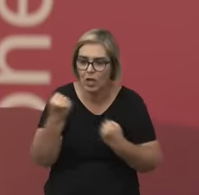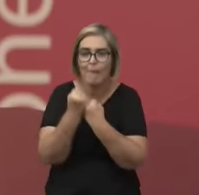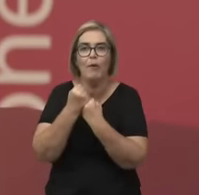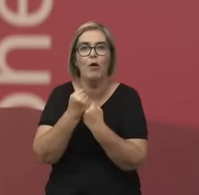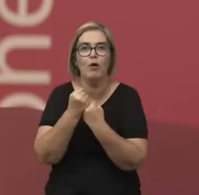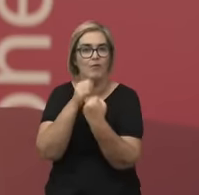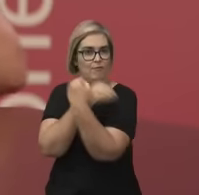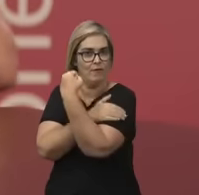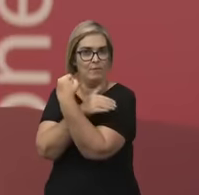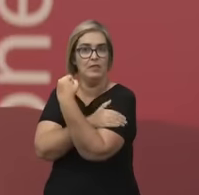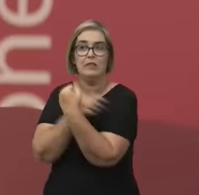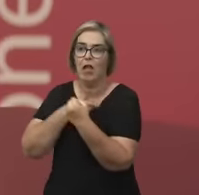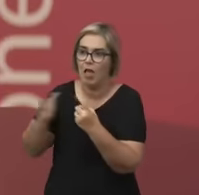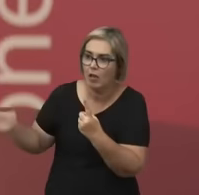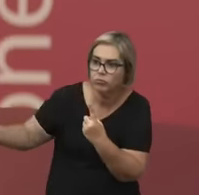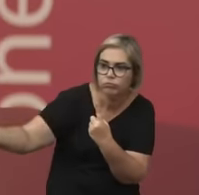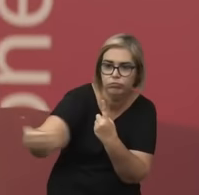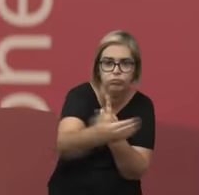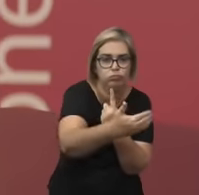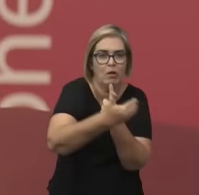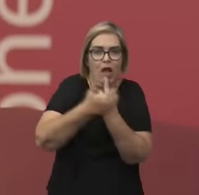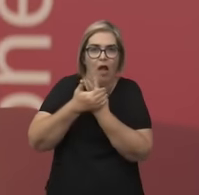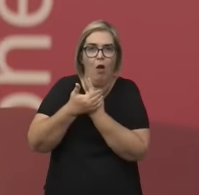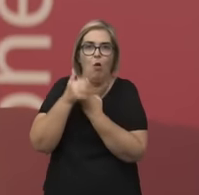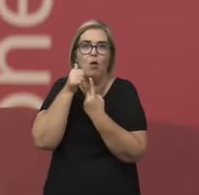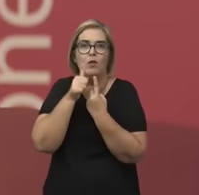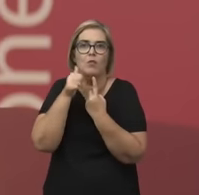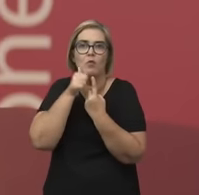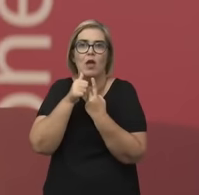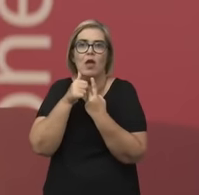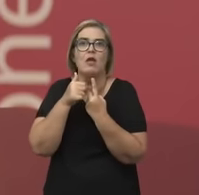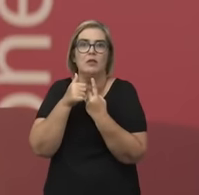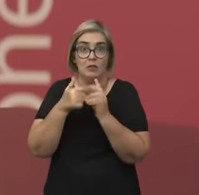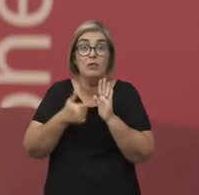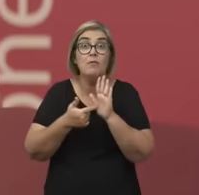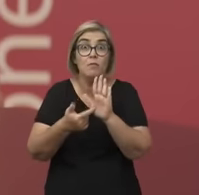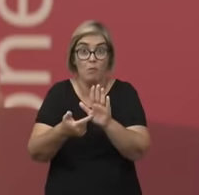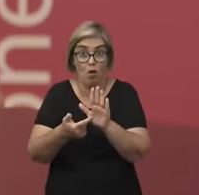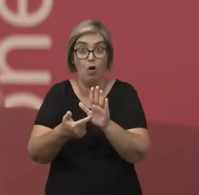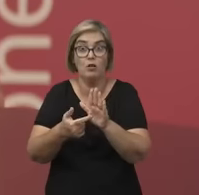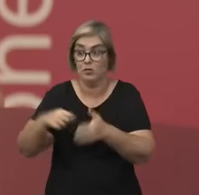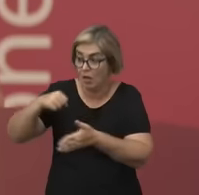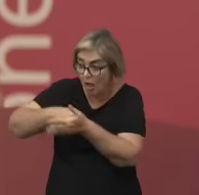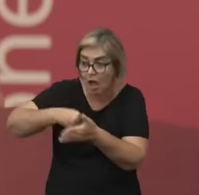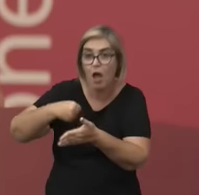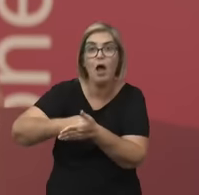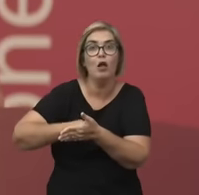procura mostrar que a reivindicação pode gerar um impacto